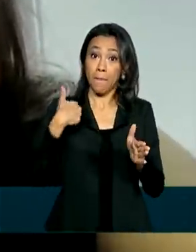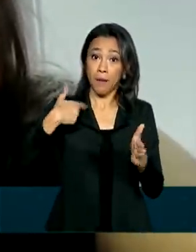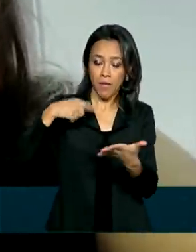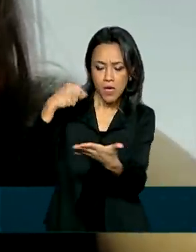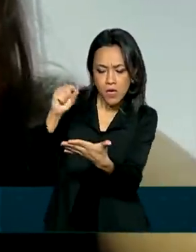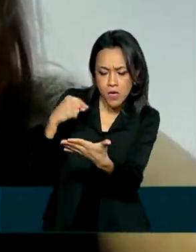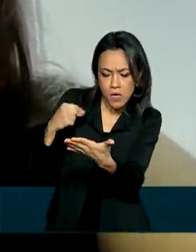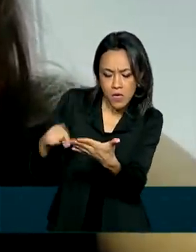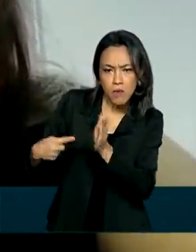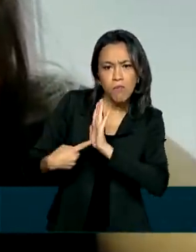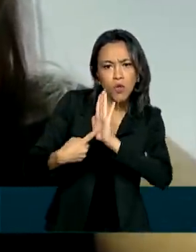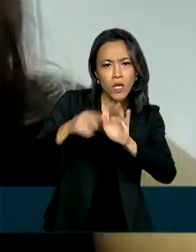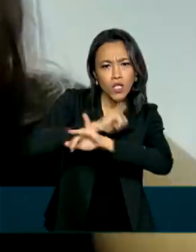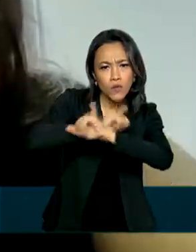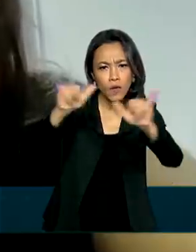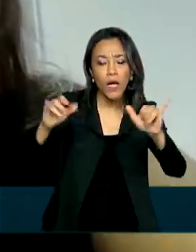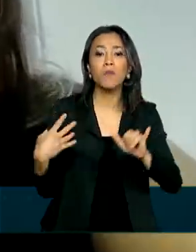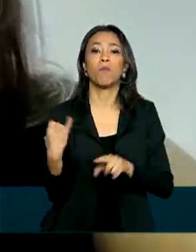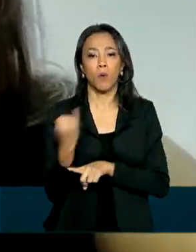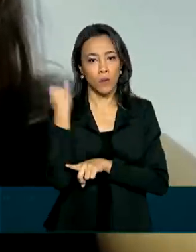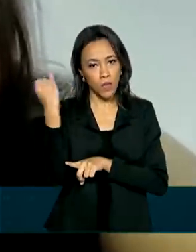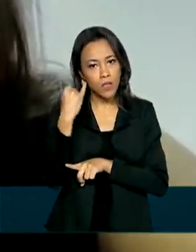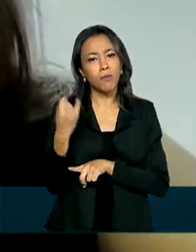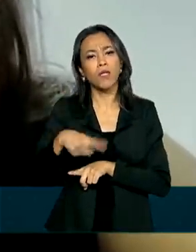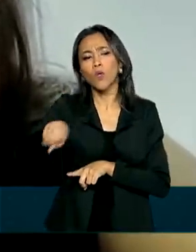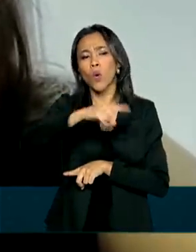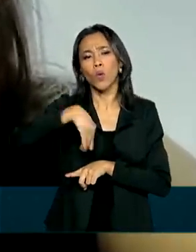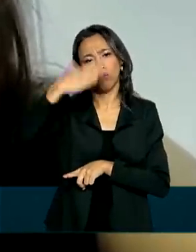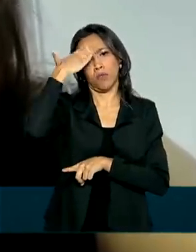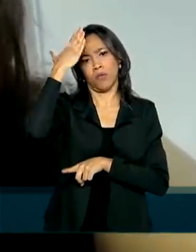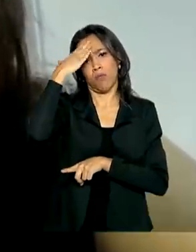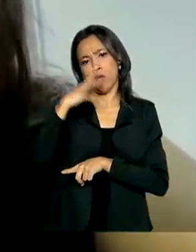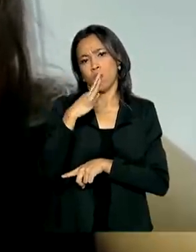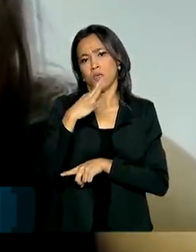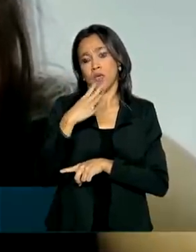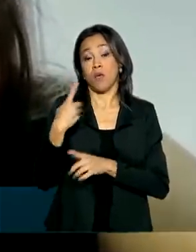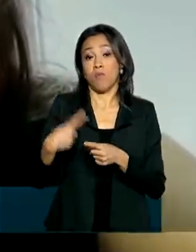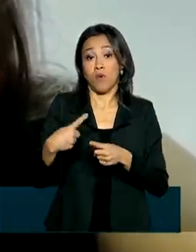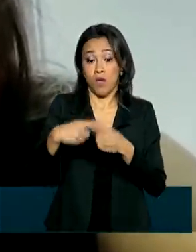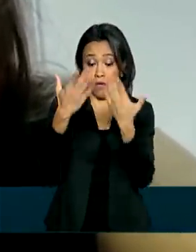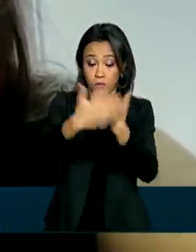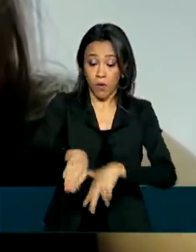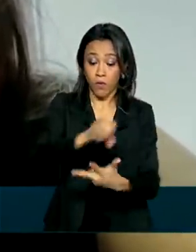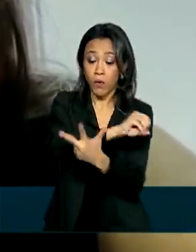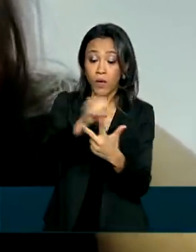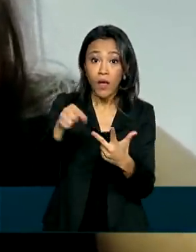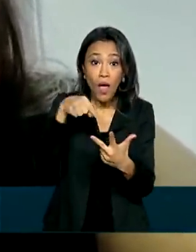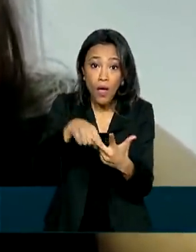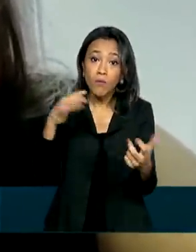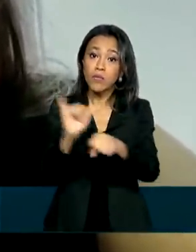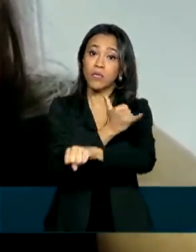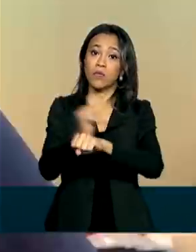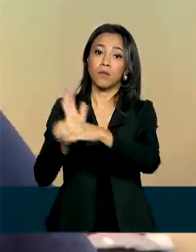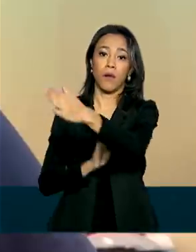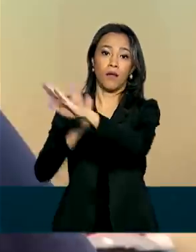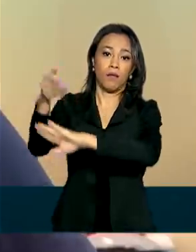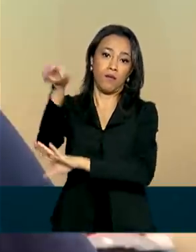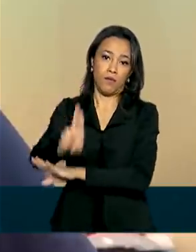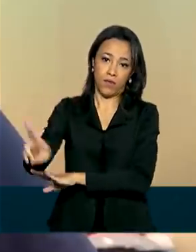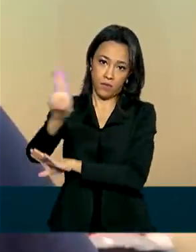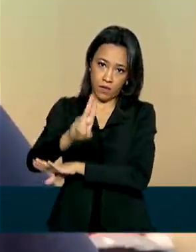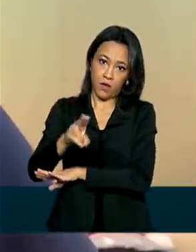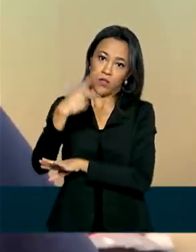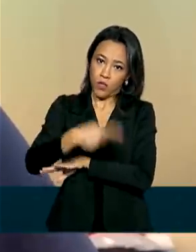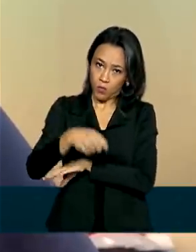correção é algo muito importante e de conhecimento público, uma vez que o Enem é uma das principais formas de acesso à universidade no nosso país. Este